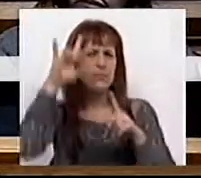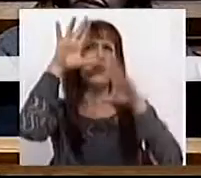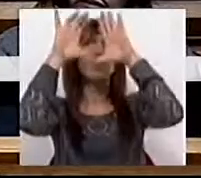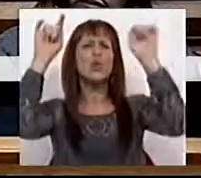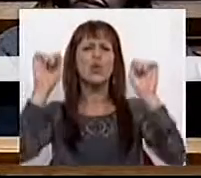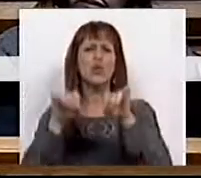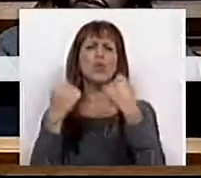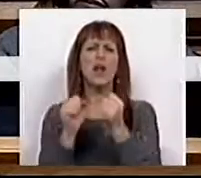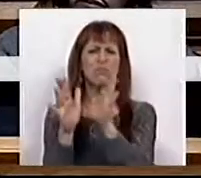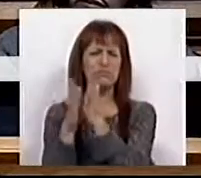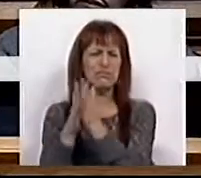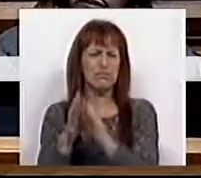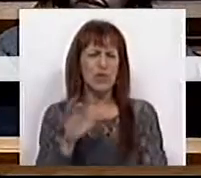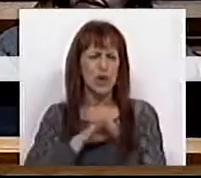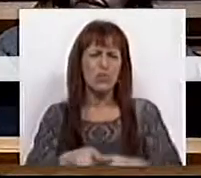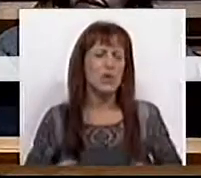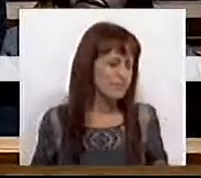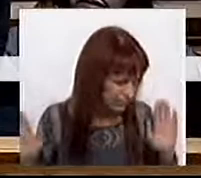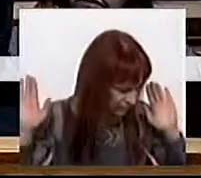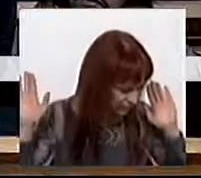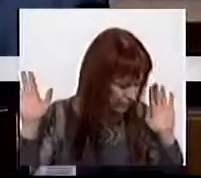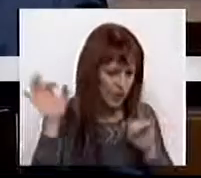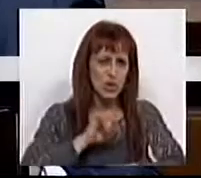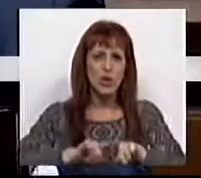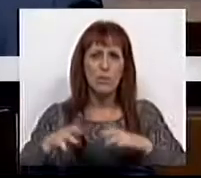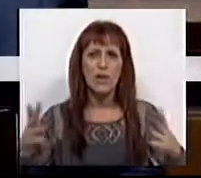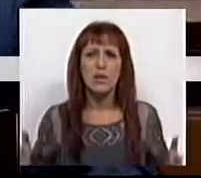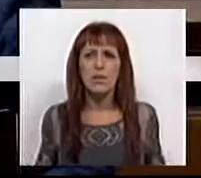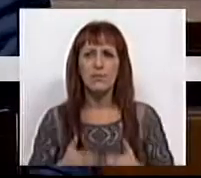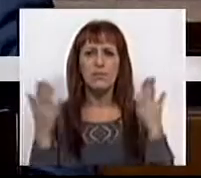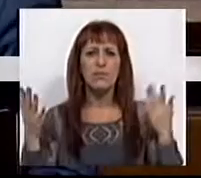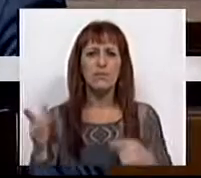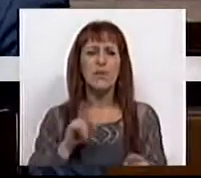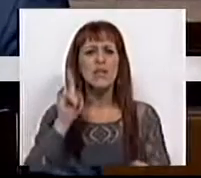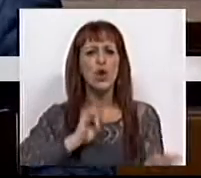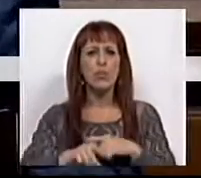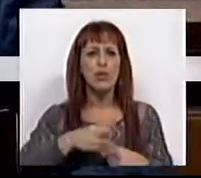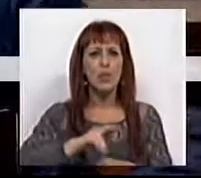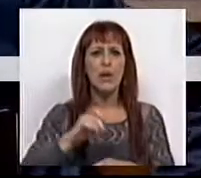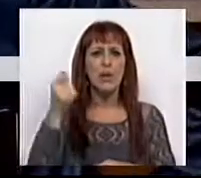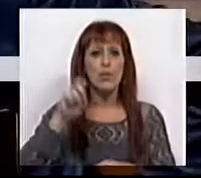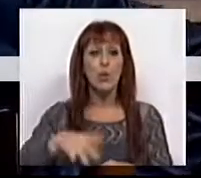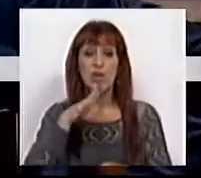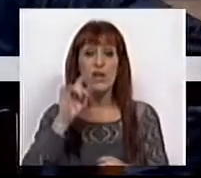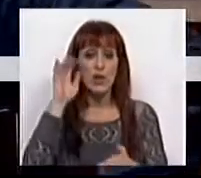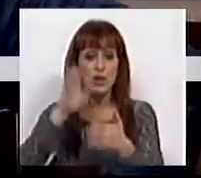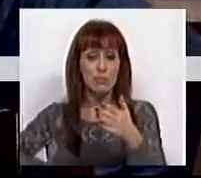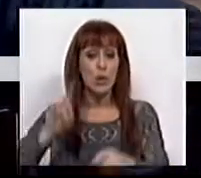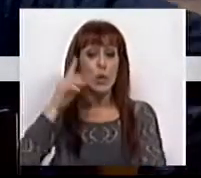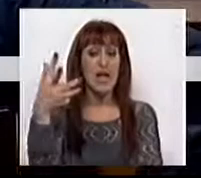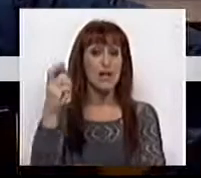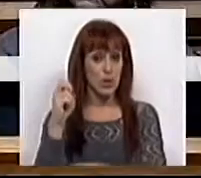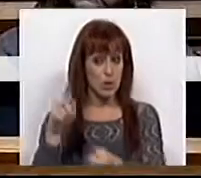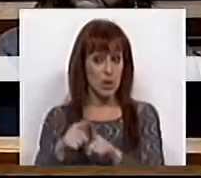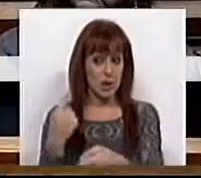social da Igreja. Ó Sr. Deputado, ó Sr. Deputado, a Sra. Deputada Maria de Belém aconselhou-lhe o artigo do dia 13,